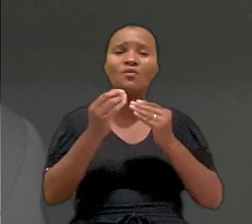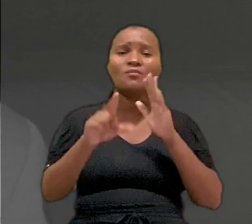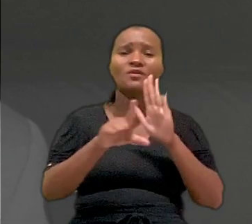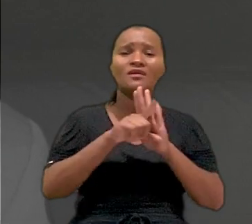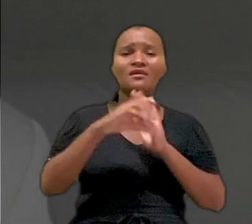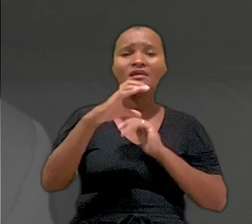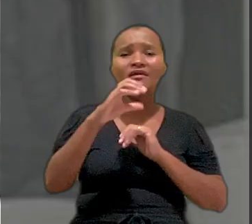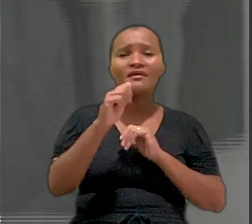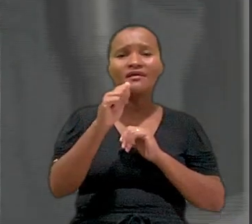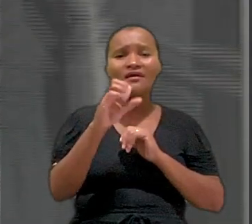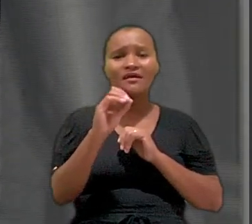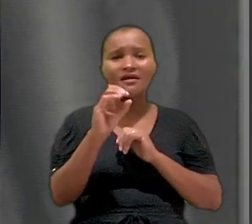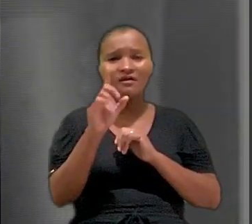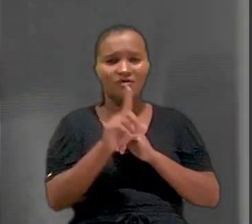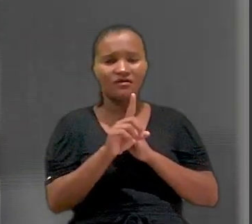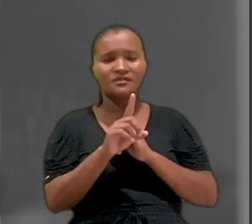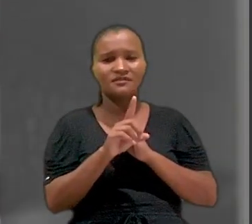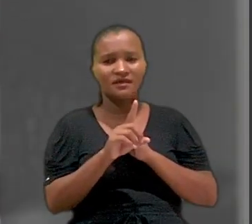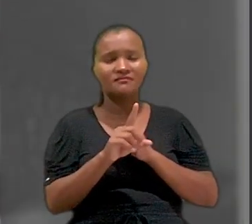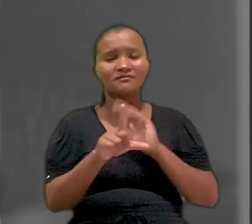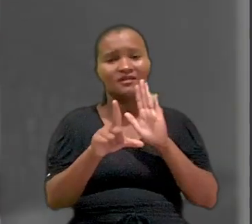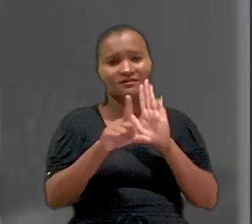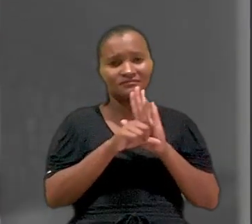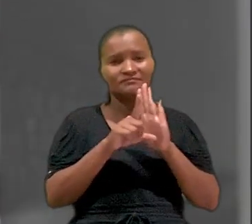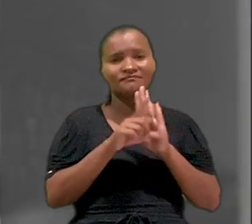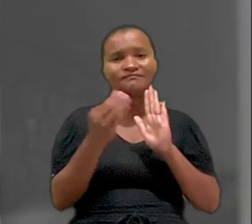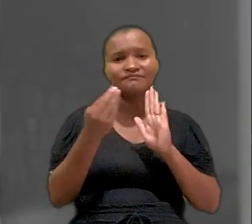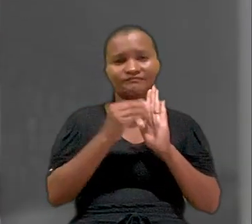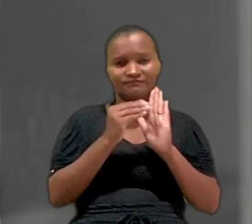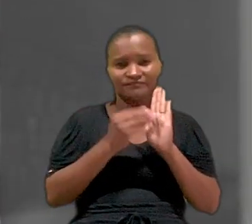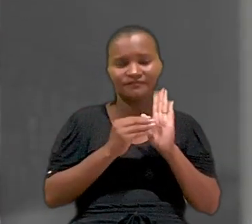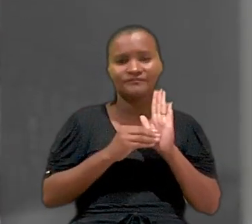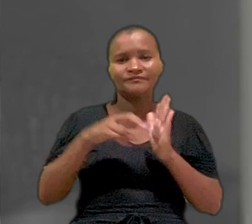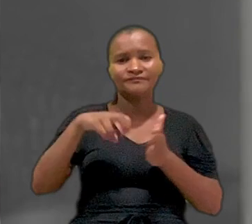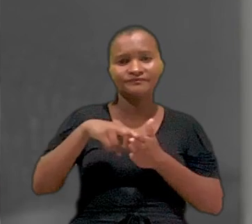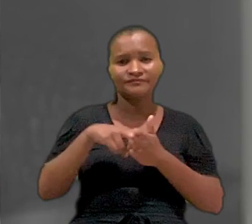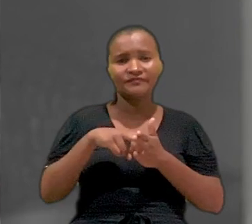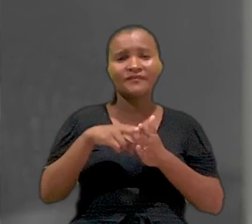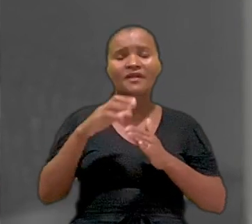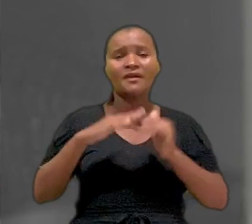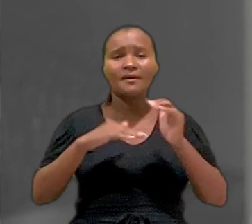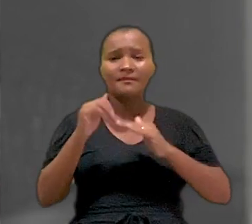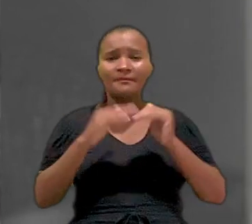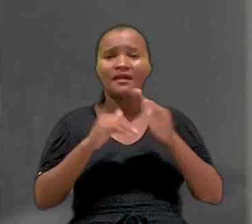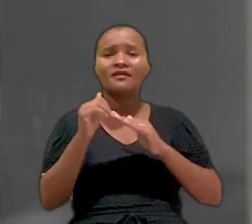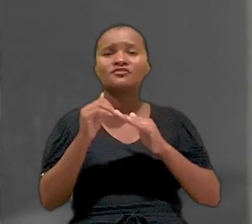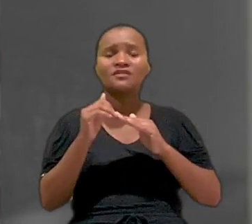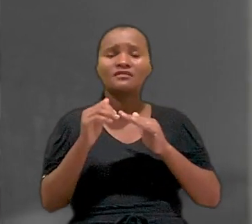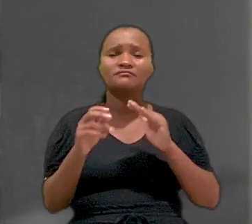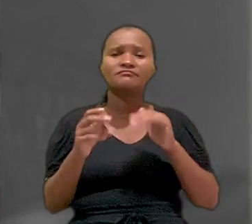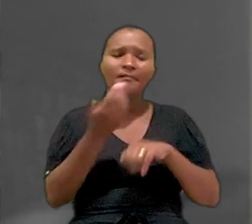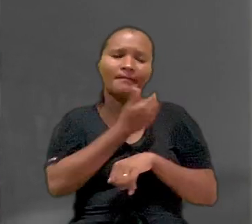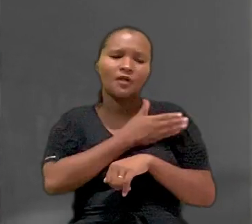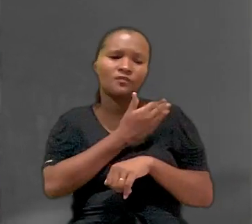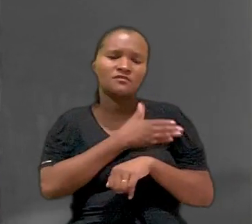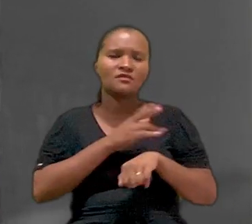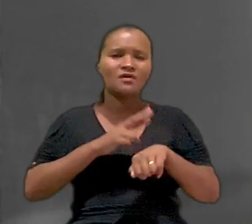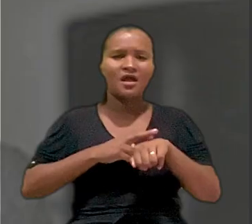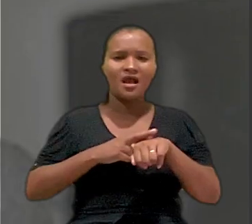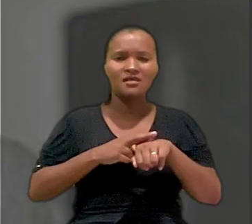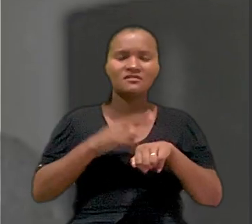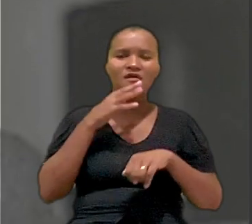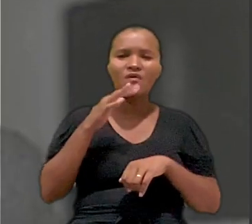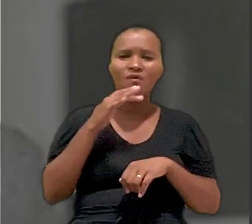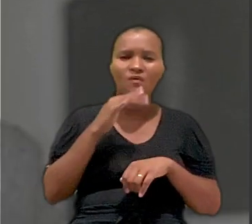como Lei Caó. A legislação inseriu entre as contravenções penais a prática de atos resultantes de preconceito de